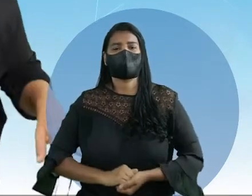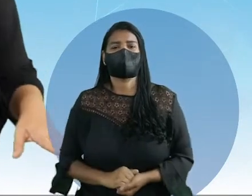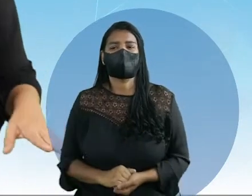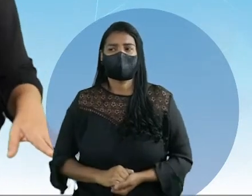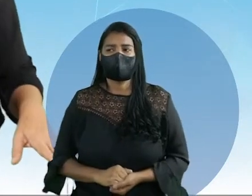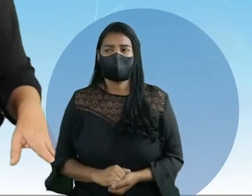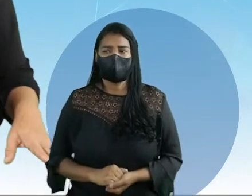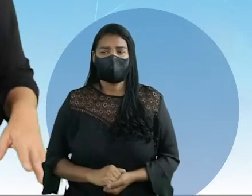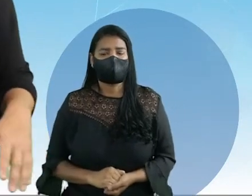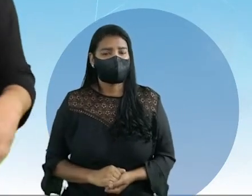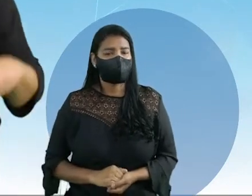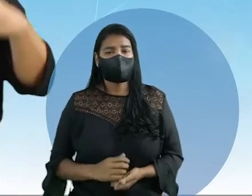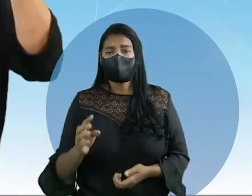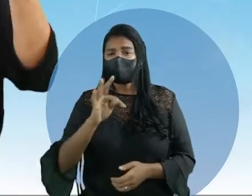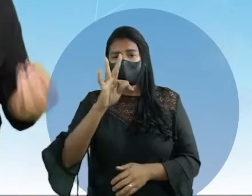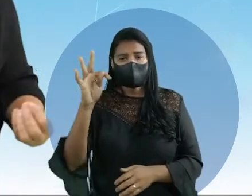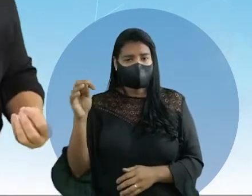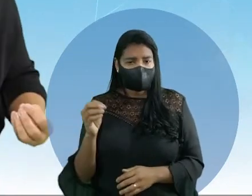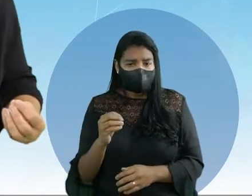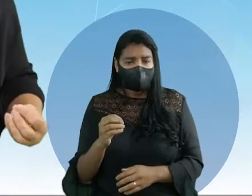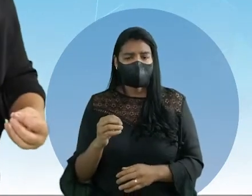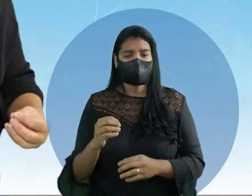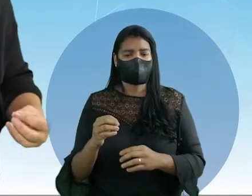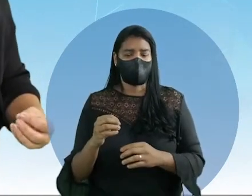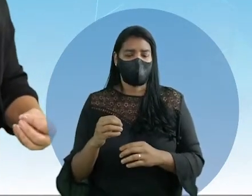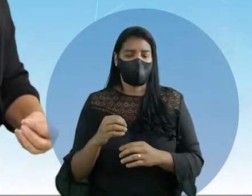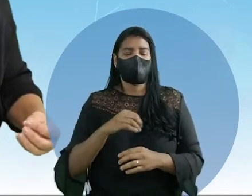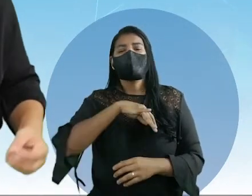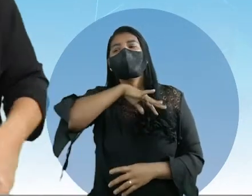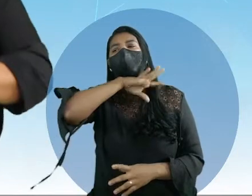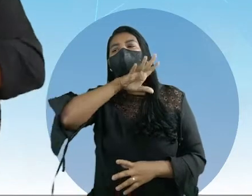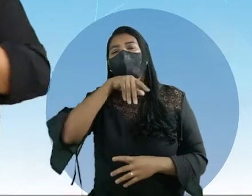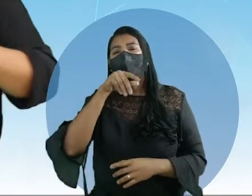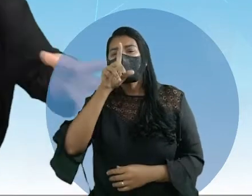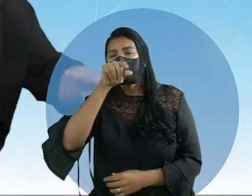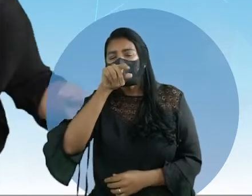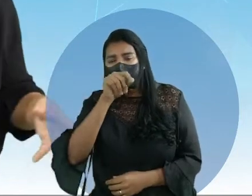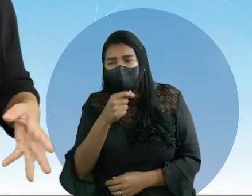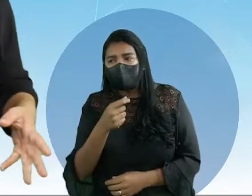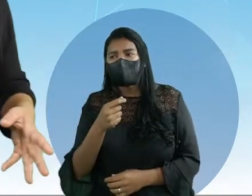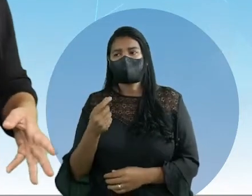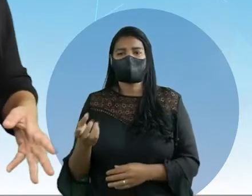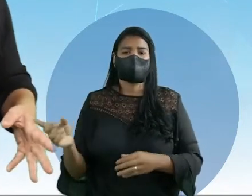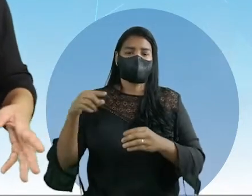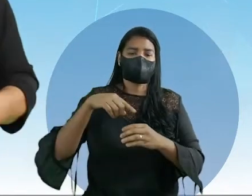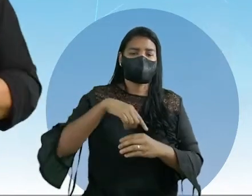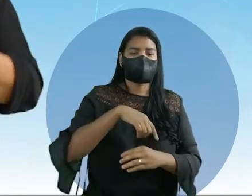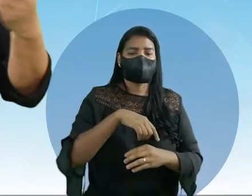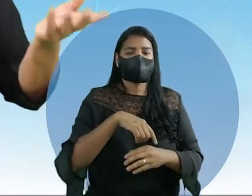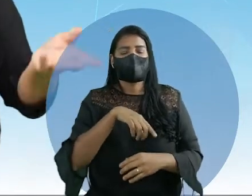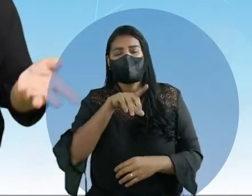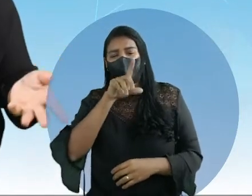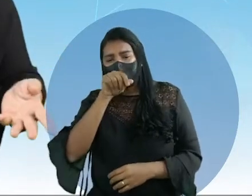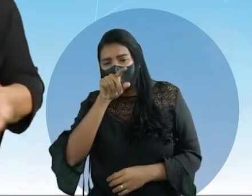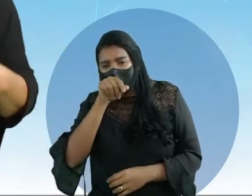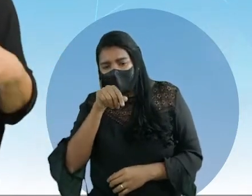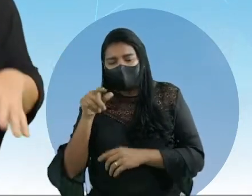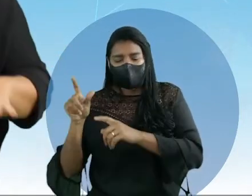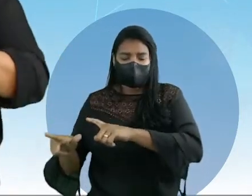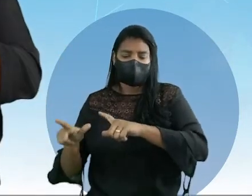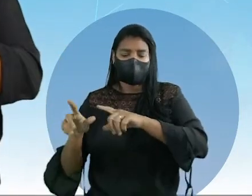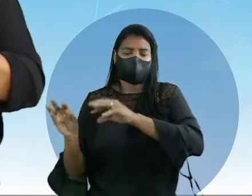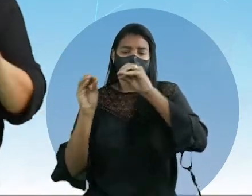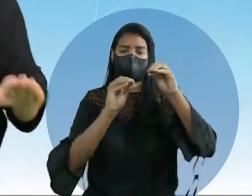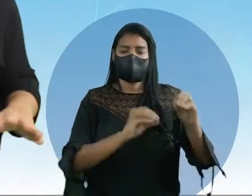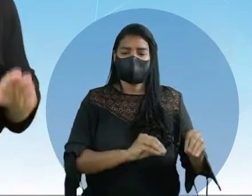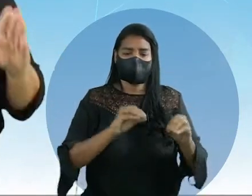tem um pouco de tudo lá. É reproduz, ficam lá, passam o tempinho, voltam, saem de um canto para outro, vêm de um lugar para